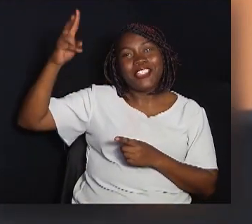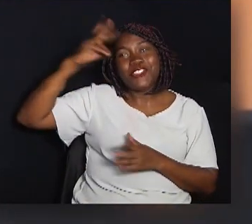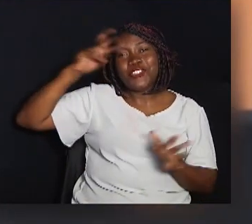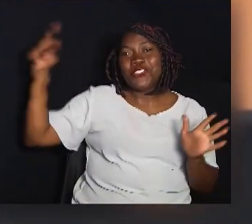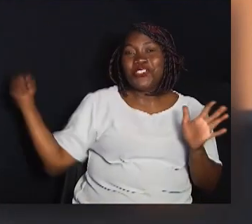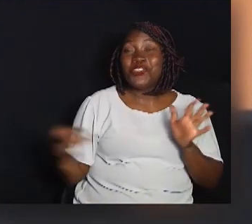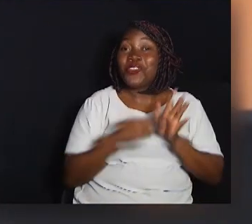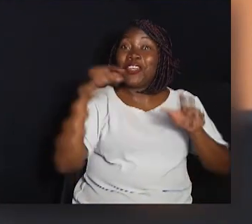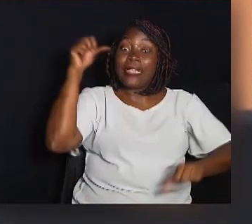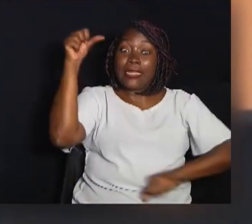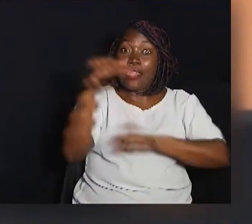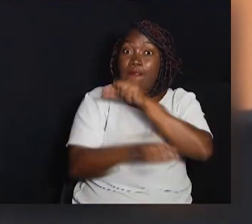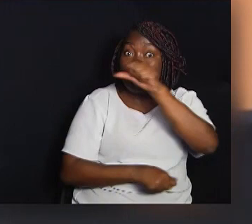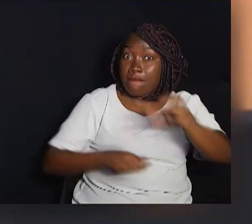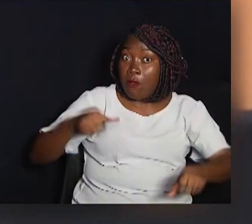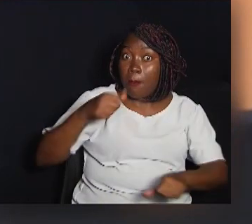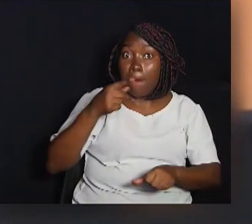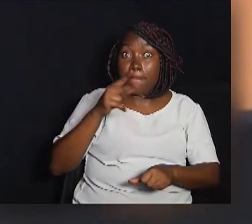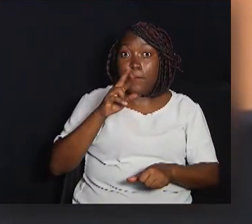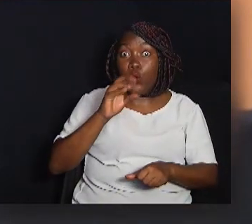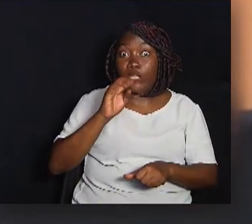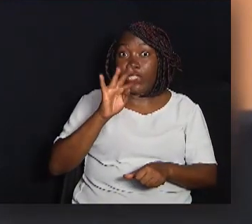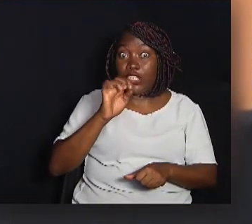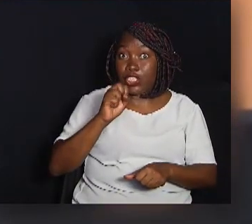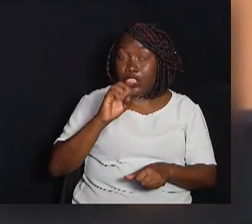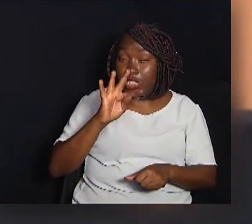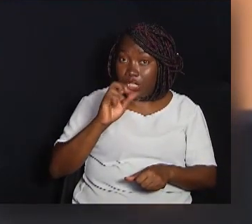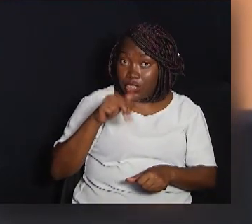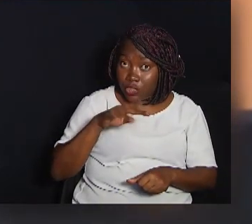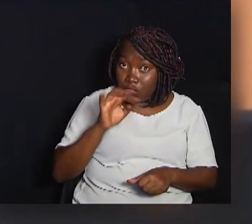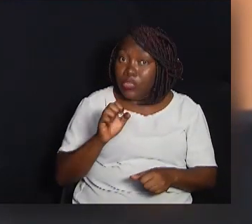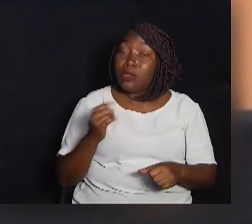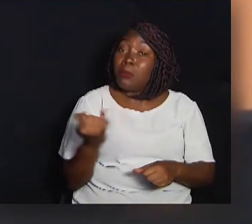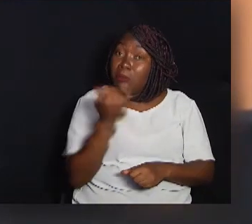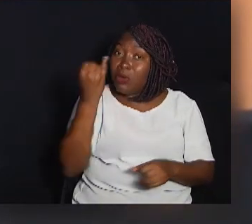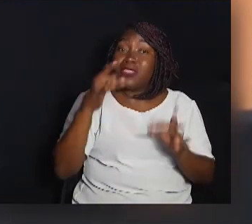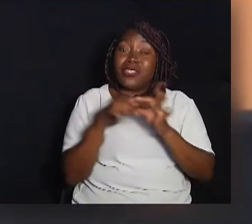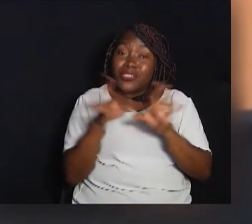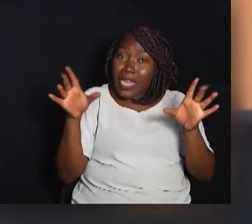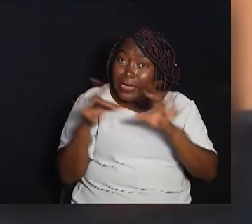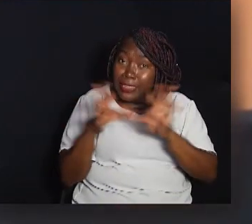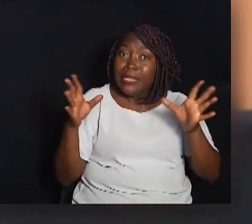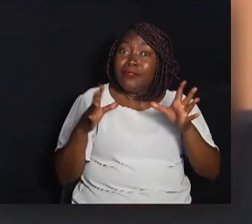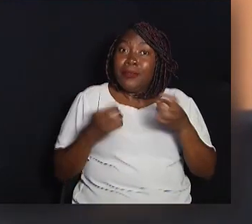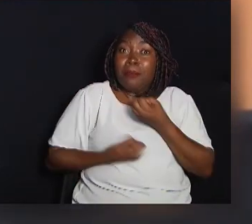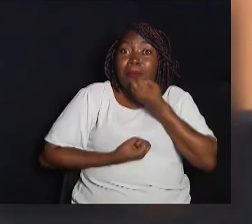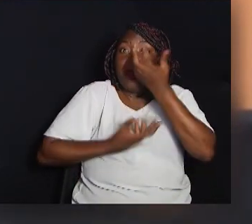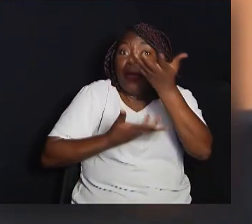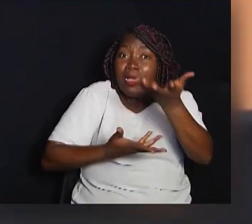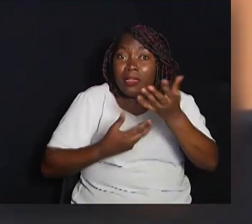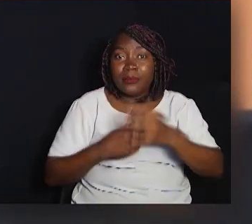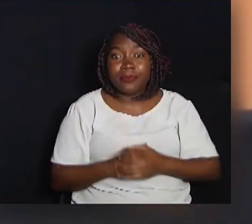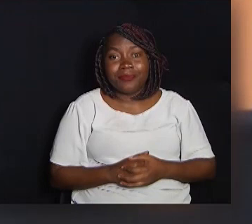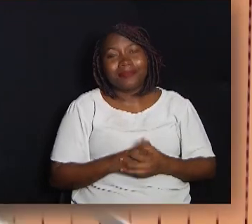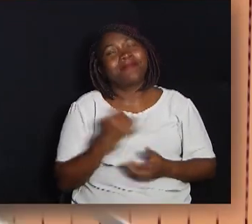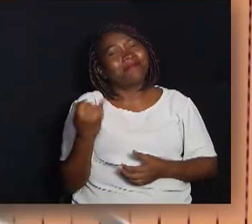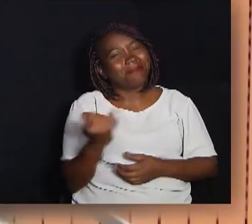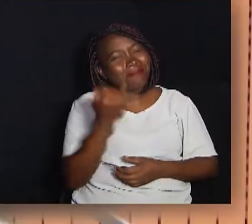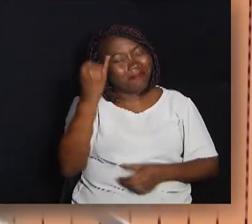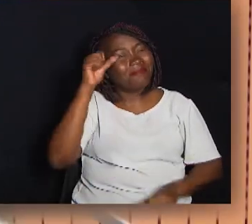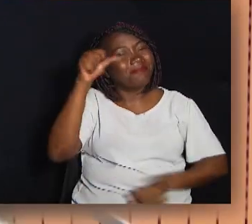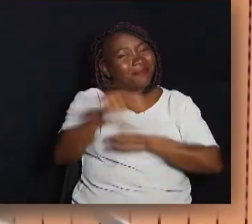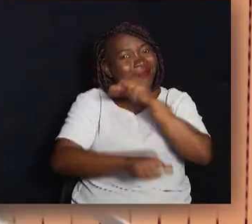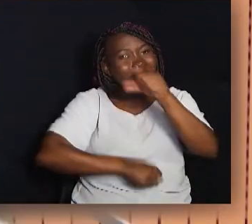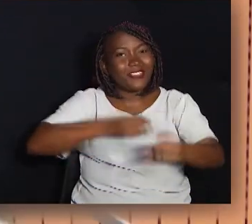protestante E da importância da livre manifestação Esse dia tão importante que é o dia da reforma